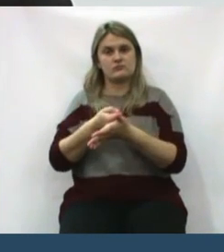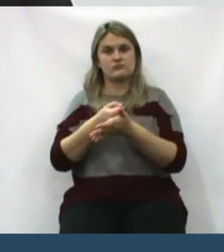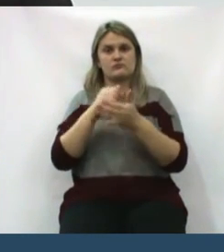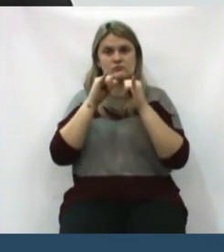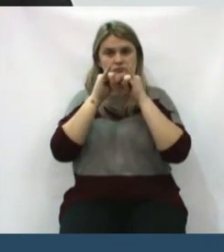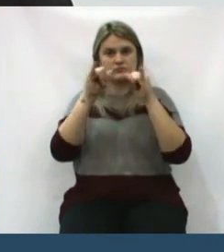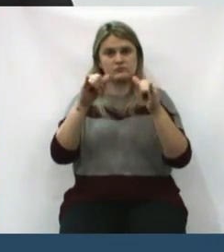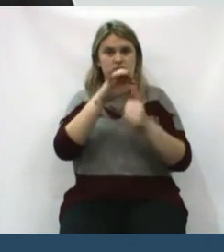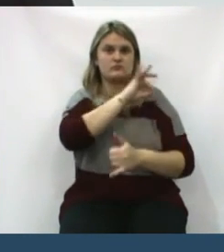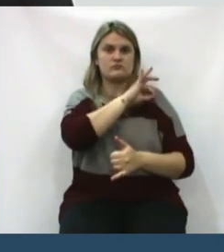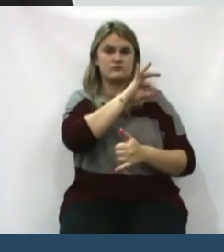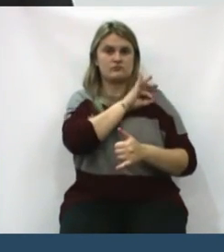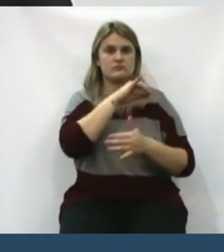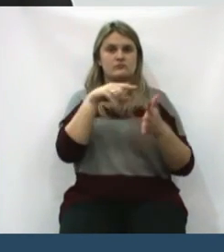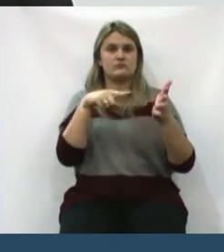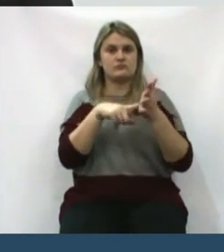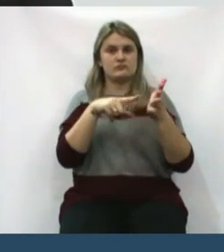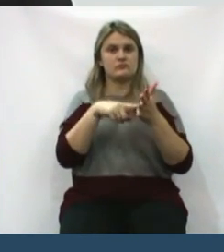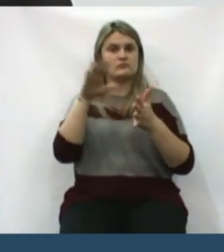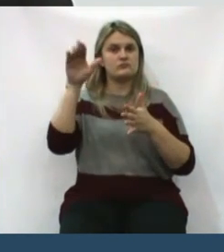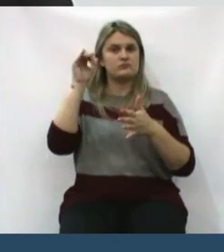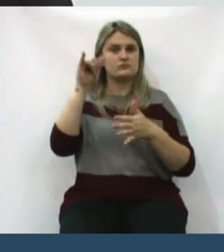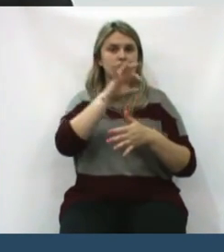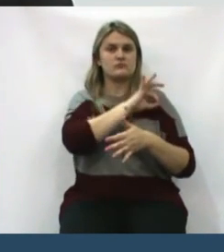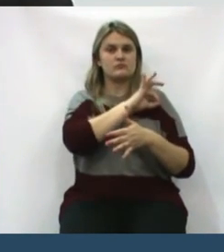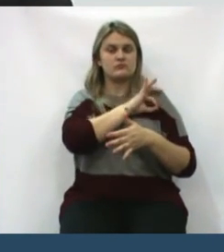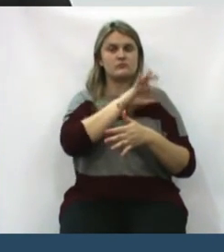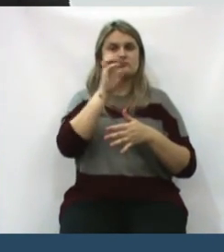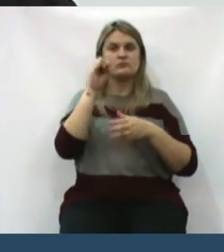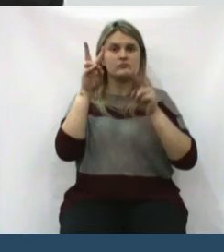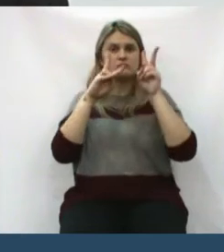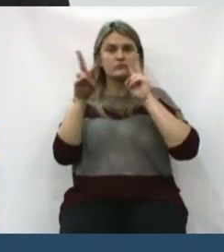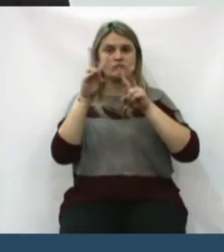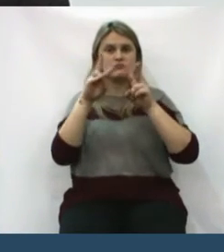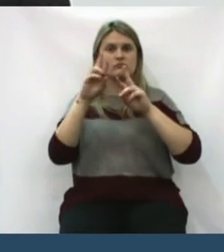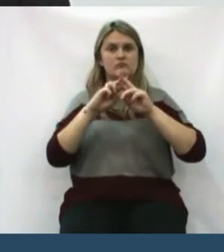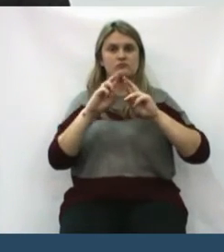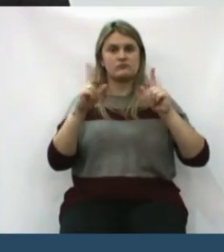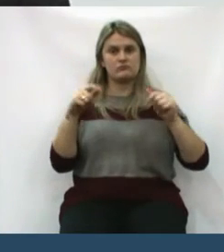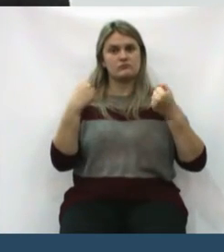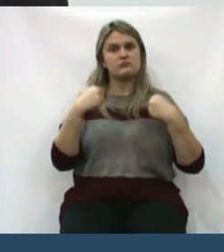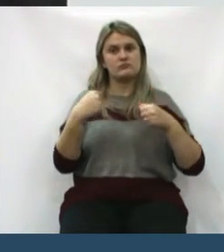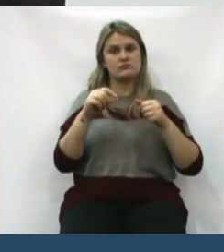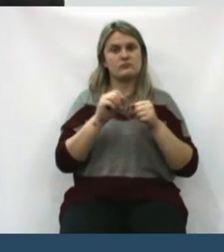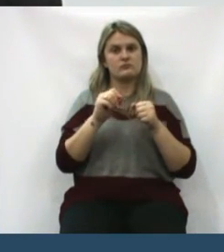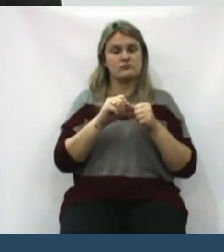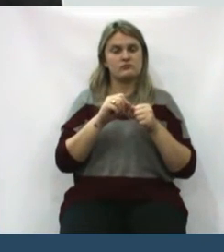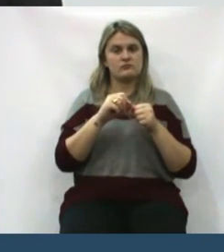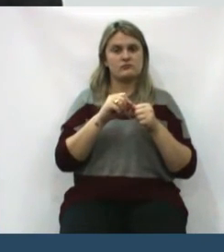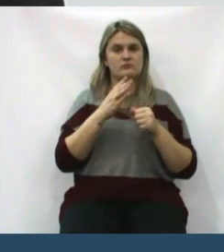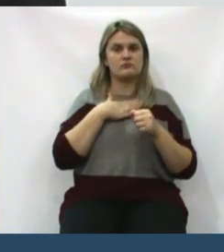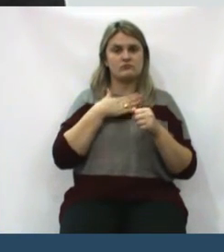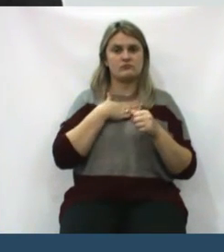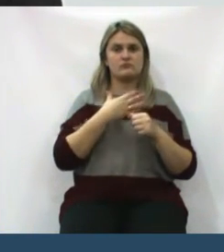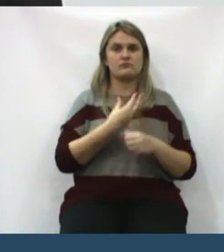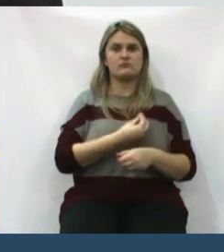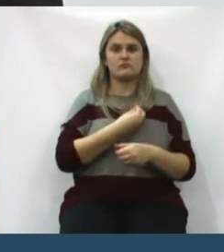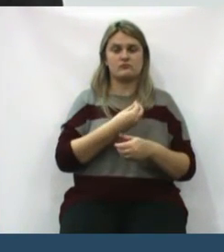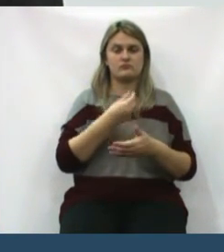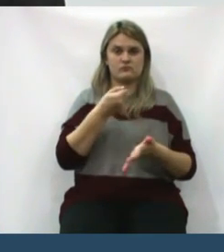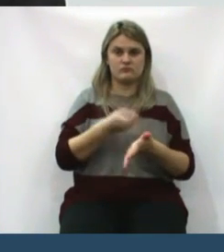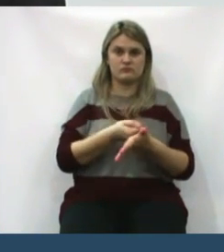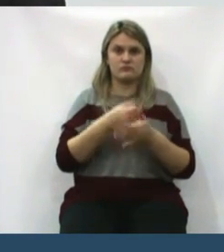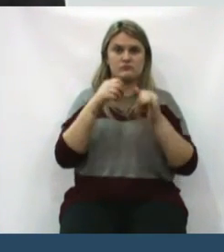denunciar. Se está vendo alguma coisa anormal, vamos fazer a nossa parte. Vamos